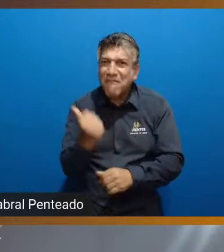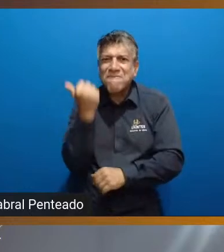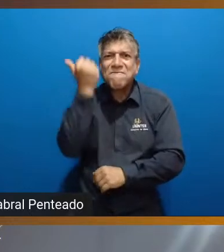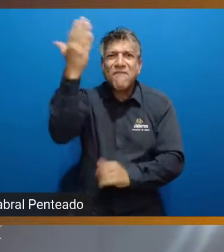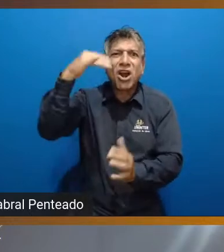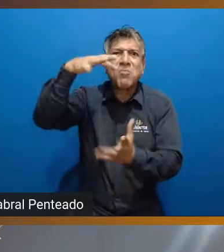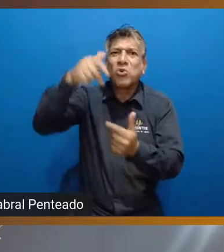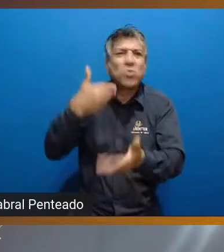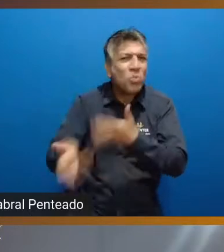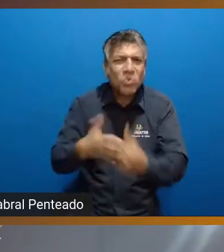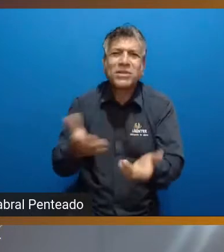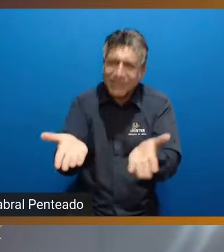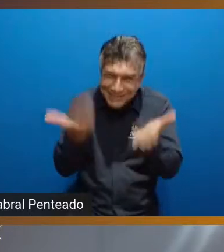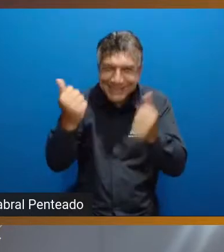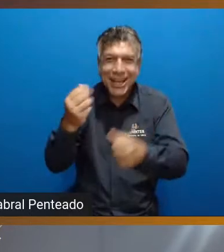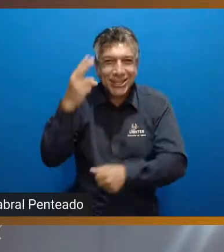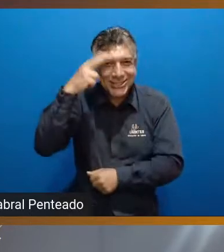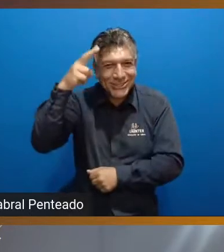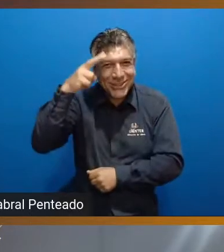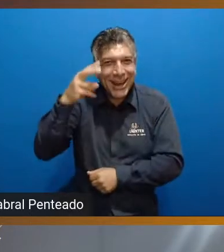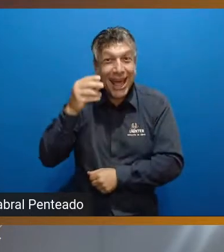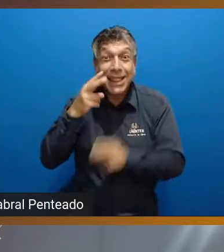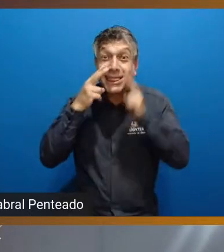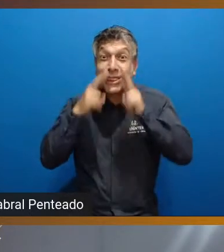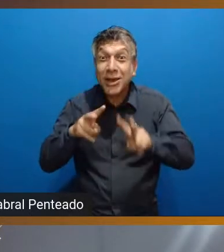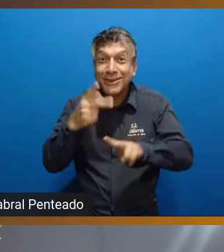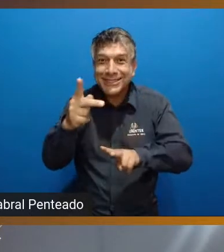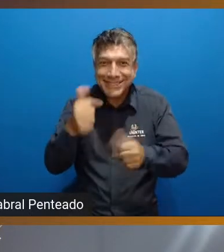quero contar a história de vocês. Muito obrigado.